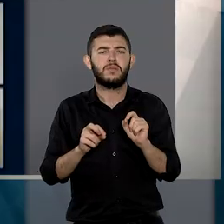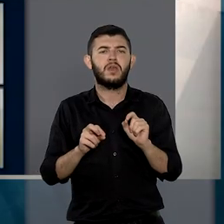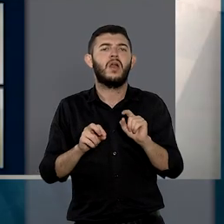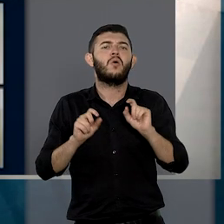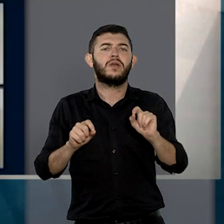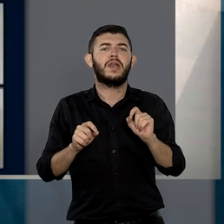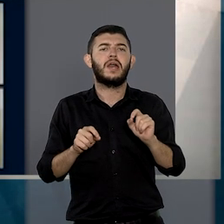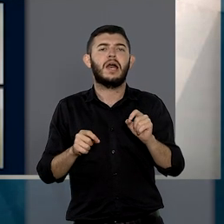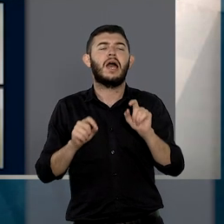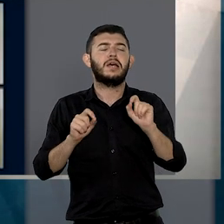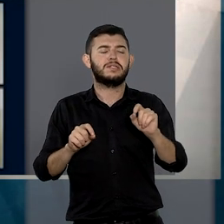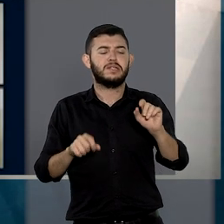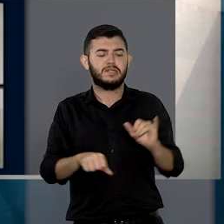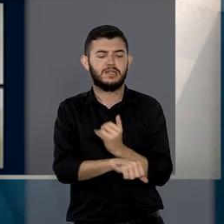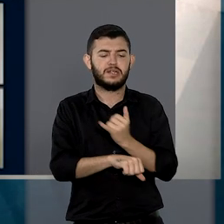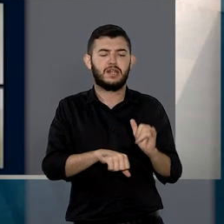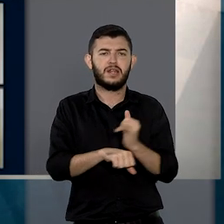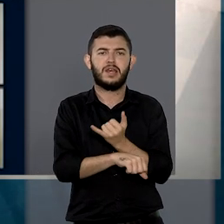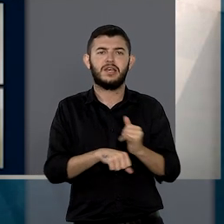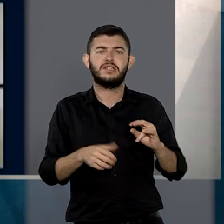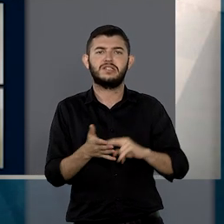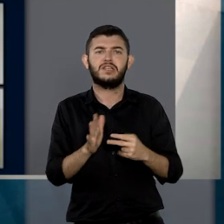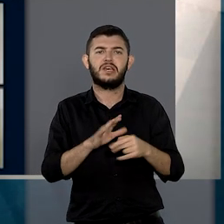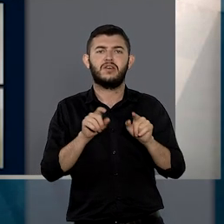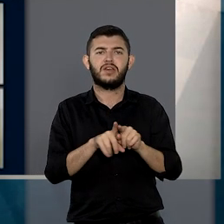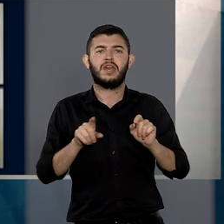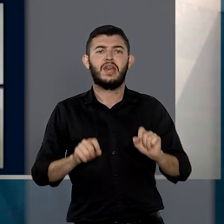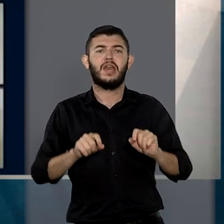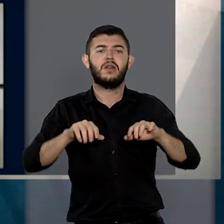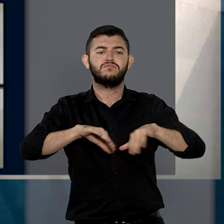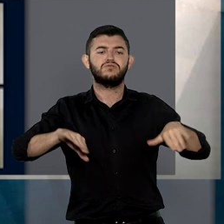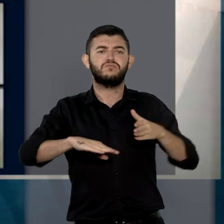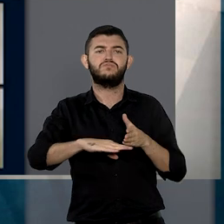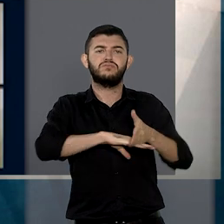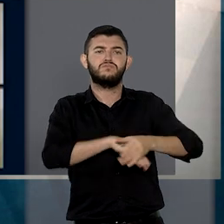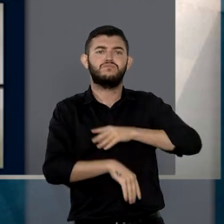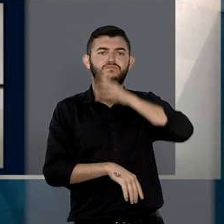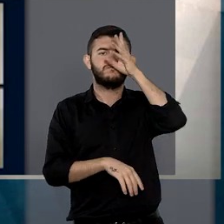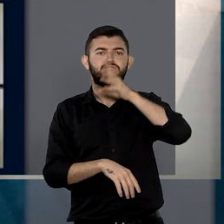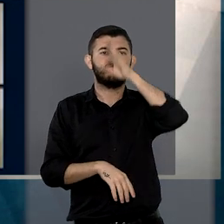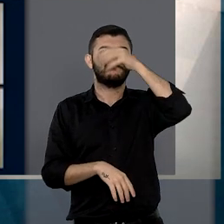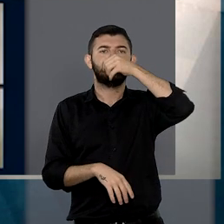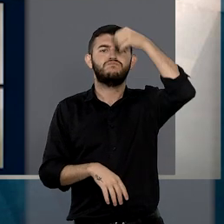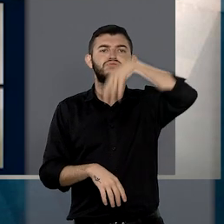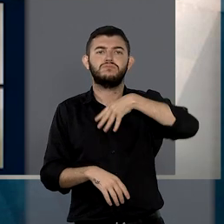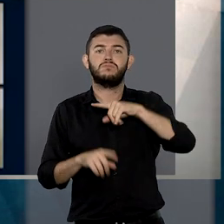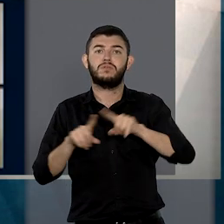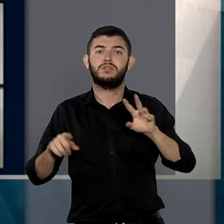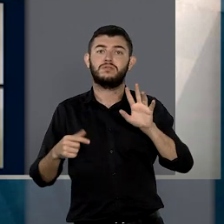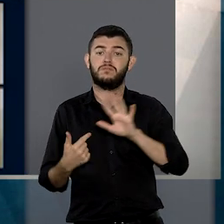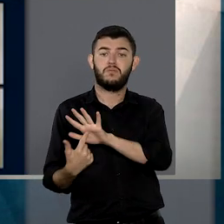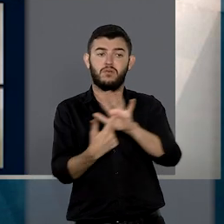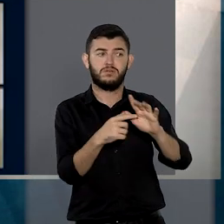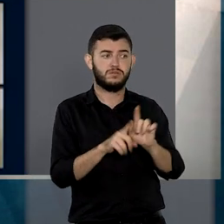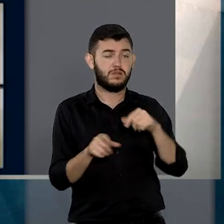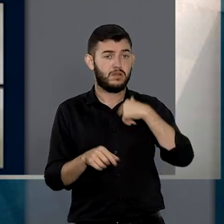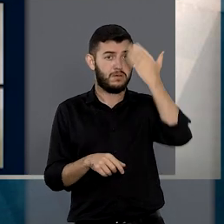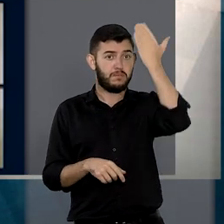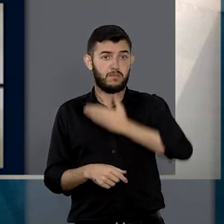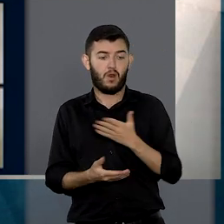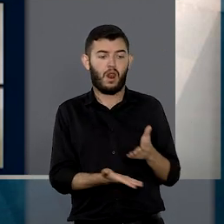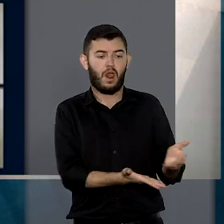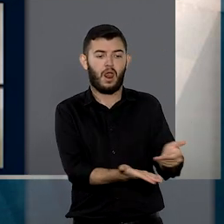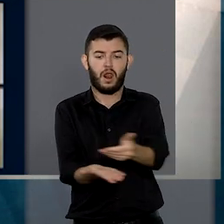A decisão da sexta turma se aplica a todos os processos derivados da operação que tenham se baseado em provas